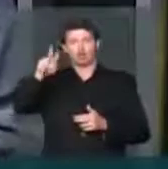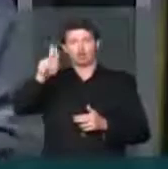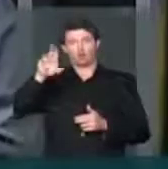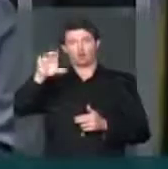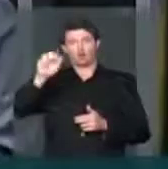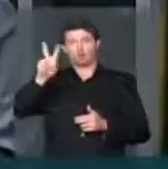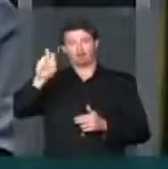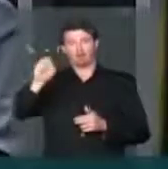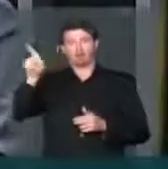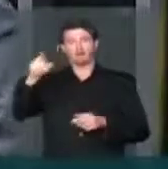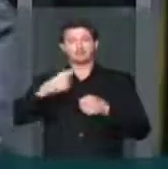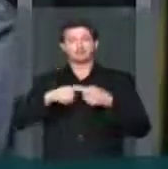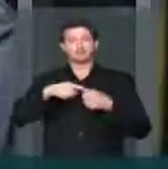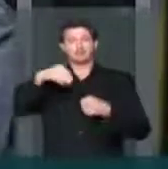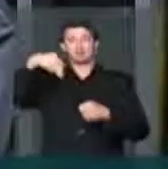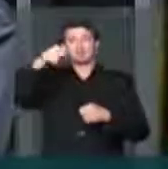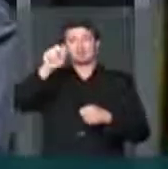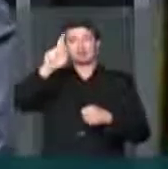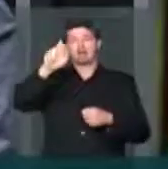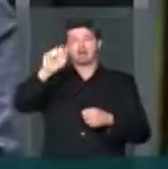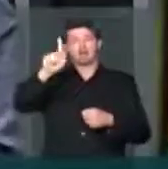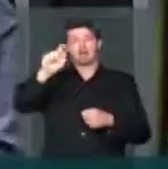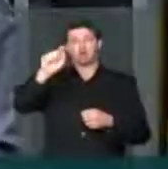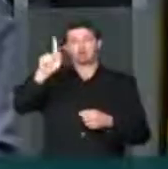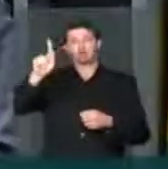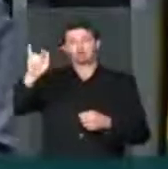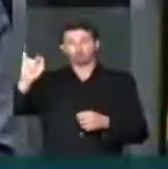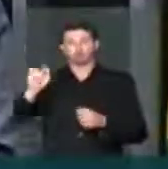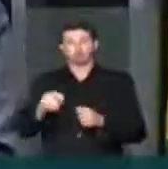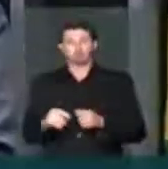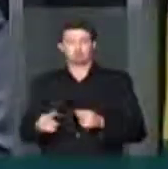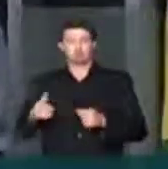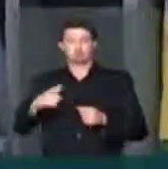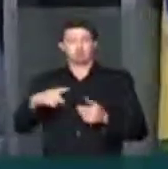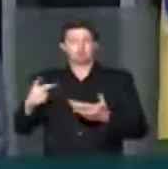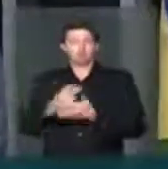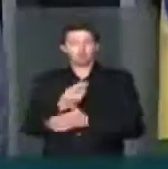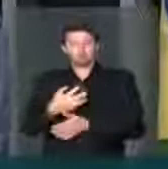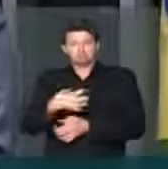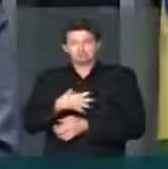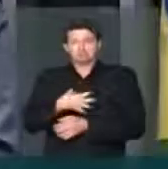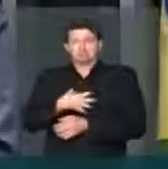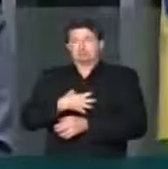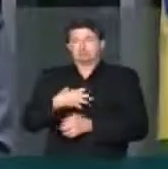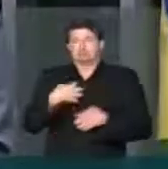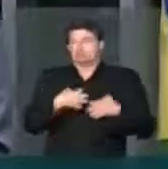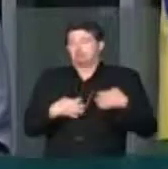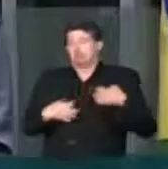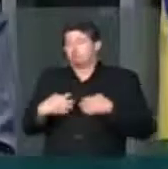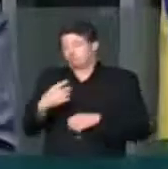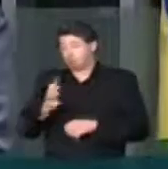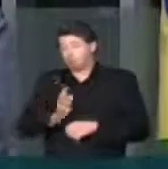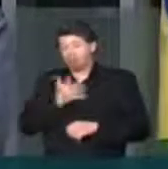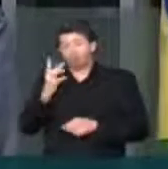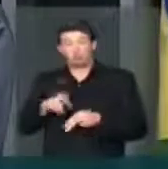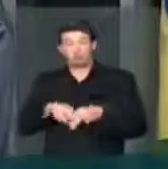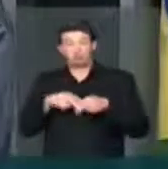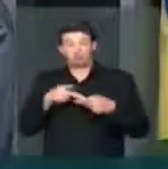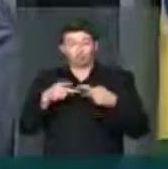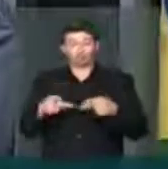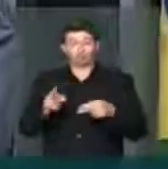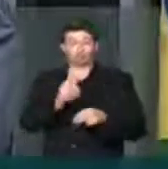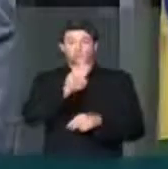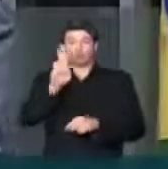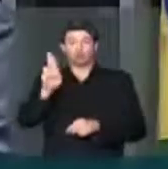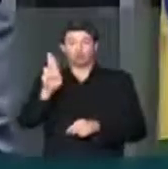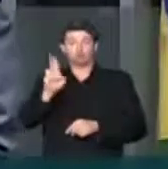especificamente em Maragujip, um drama social e uma frustração gigantesca em relação a um projeto